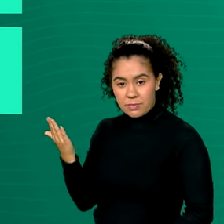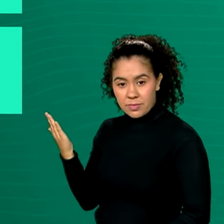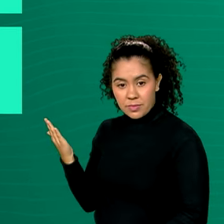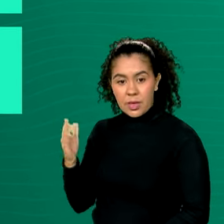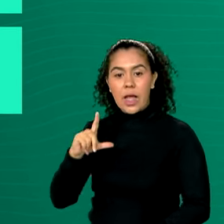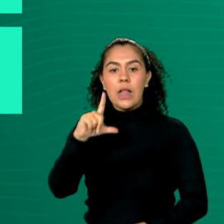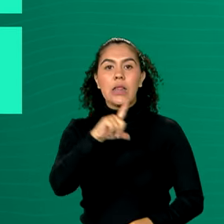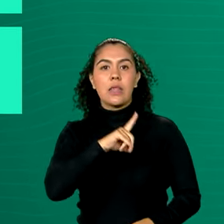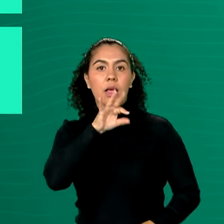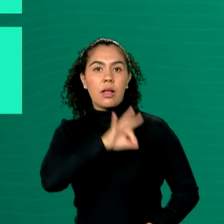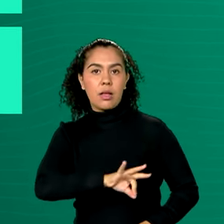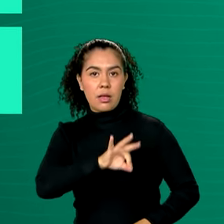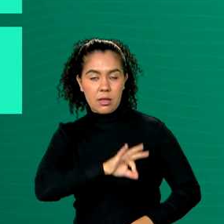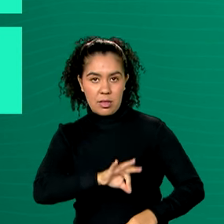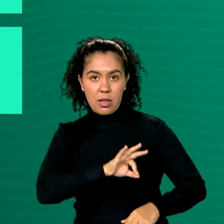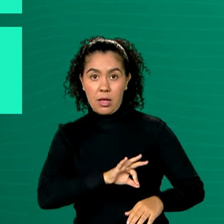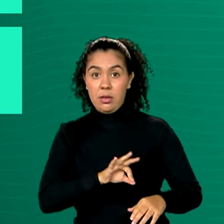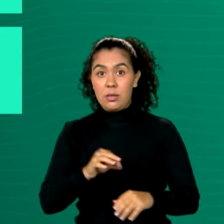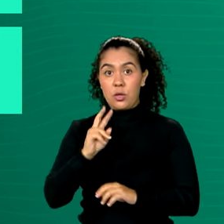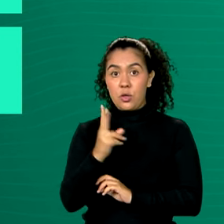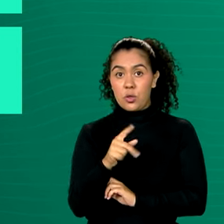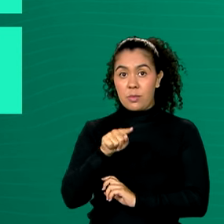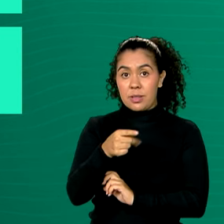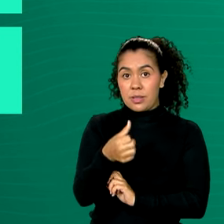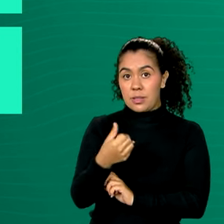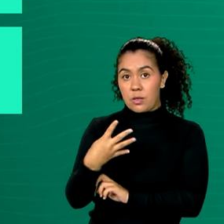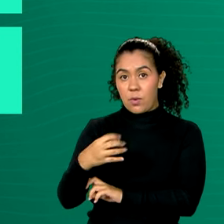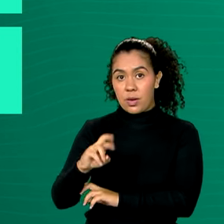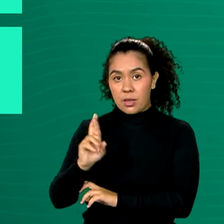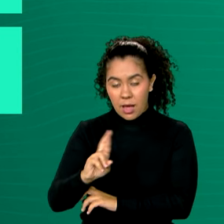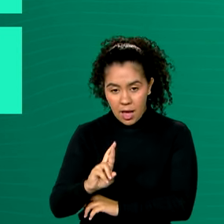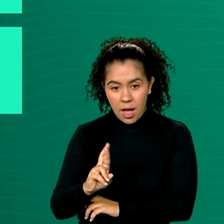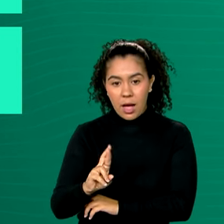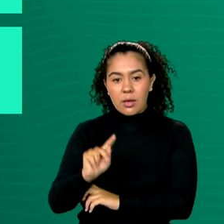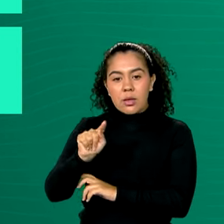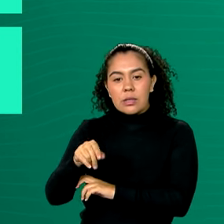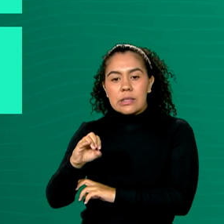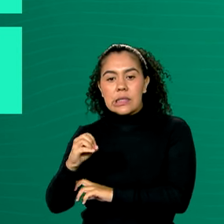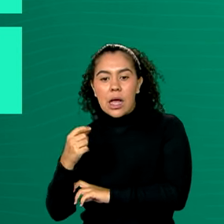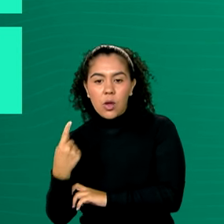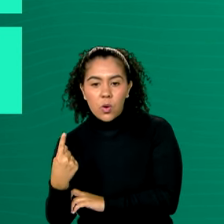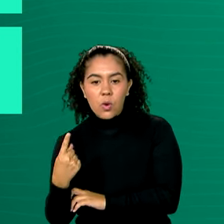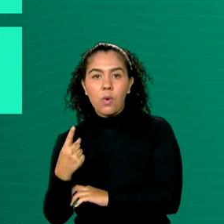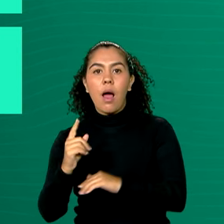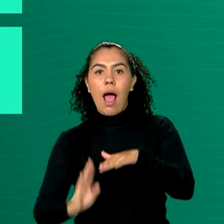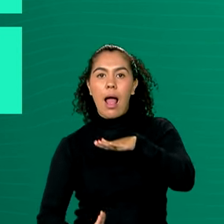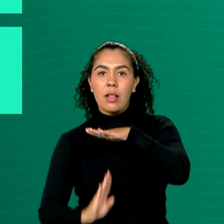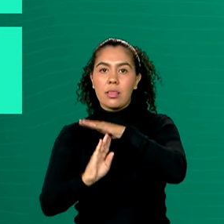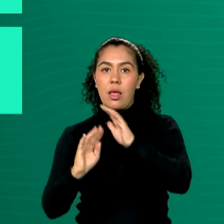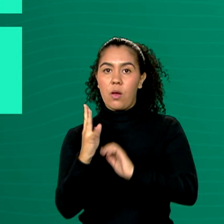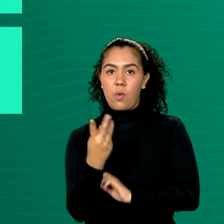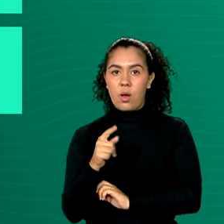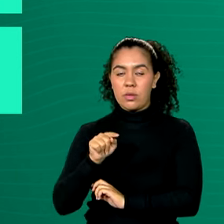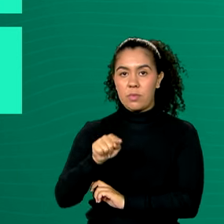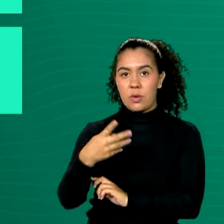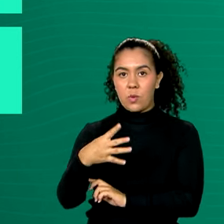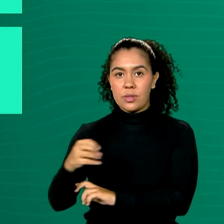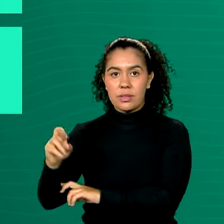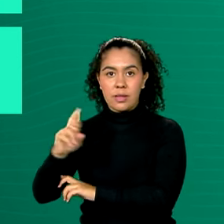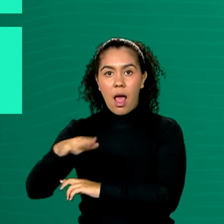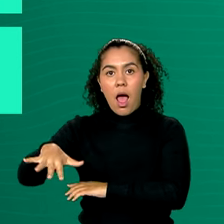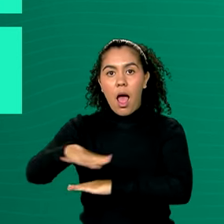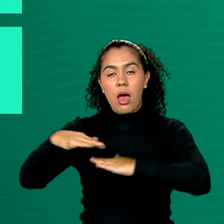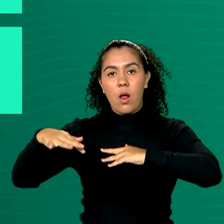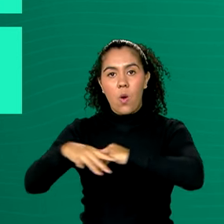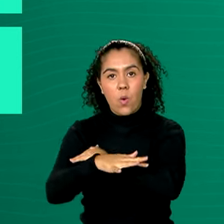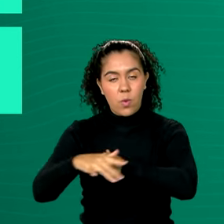mensal de 2.640 reais e 1 centavo a 4.400 reais em áreas urbanas